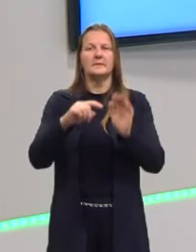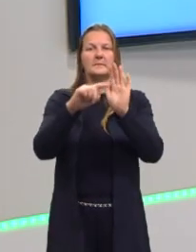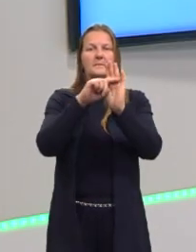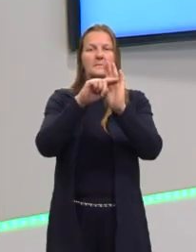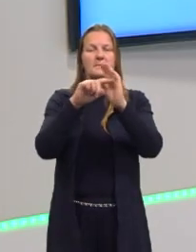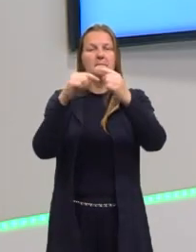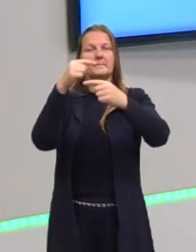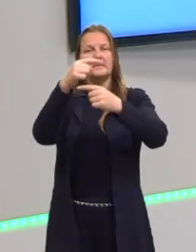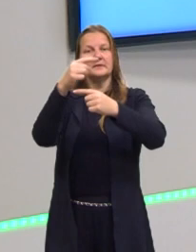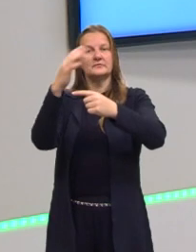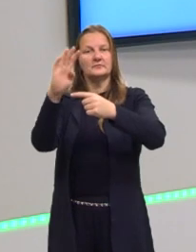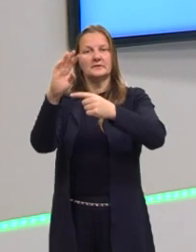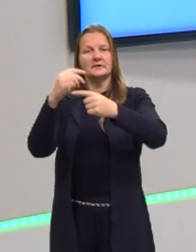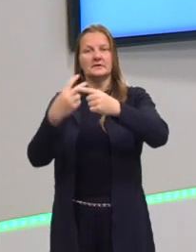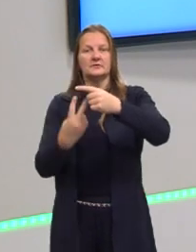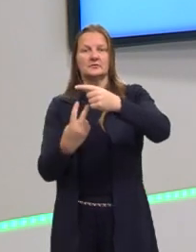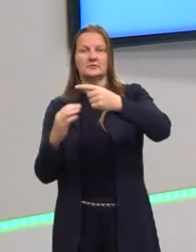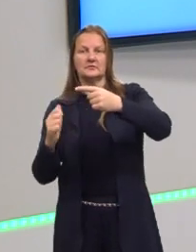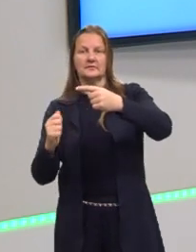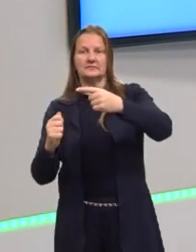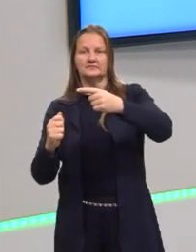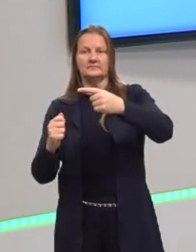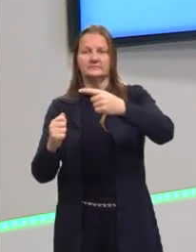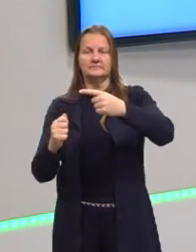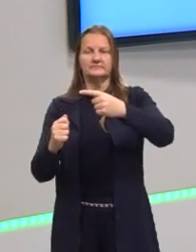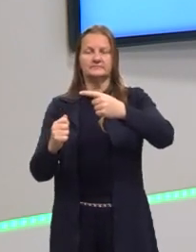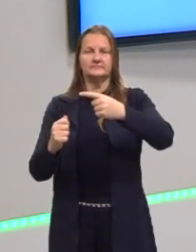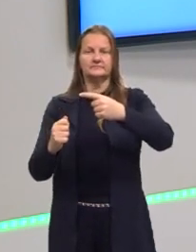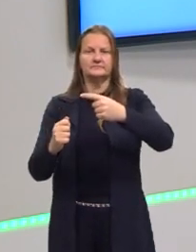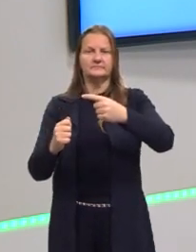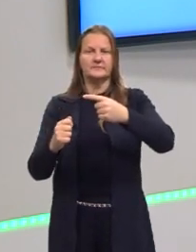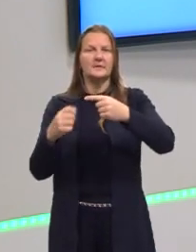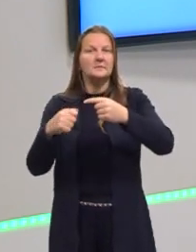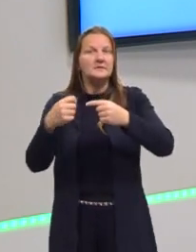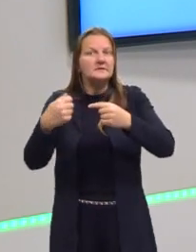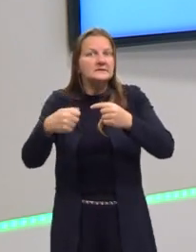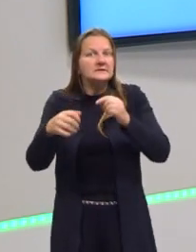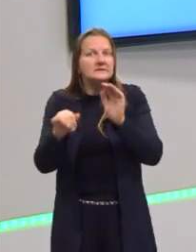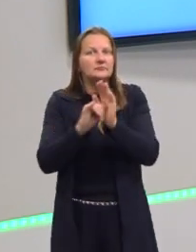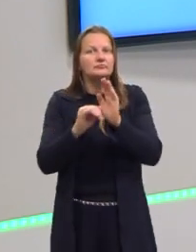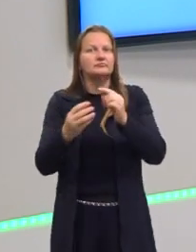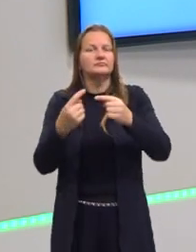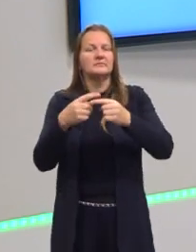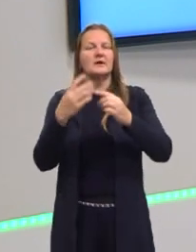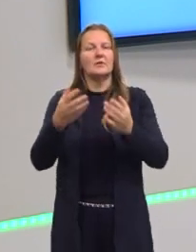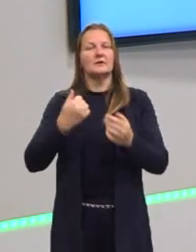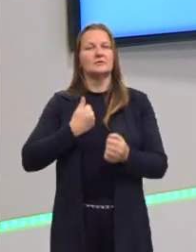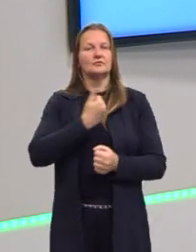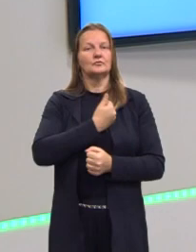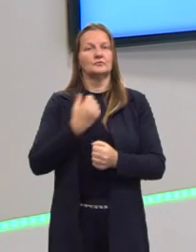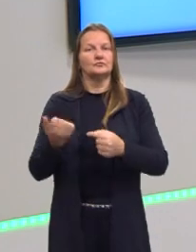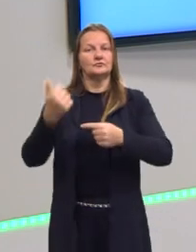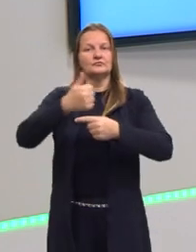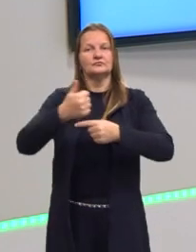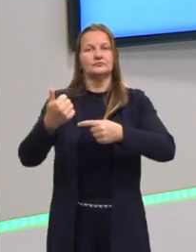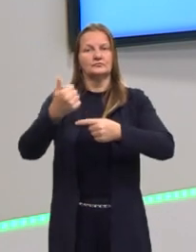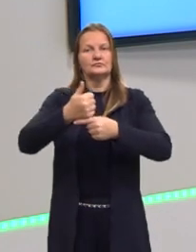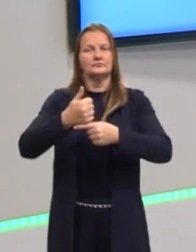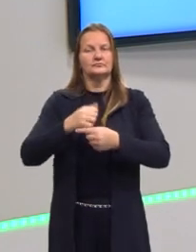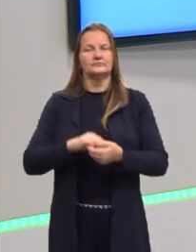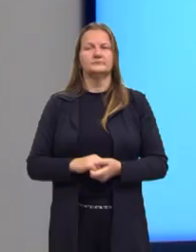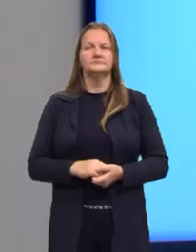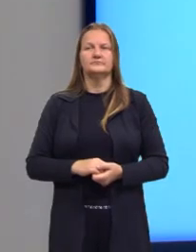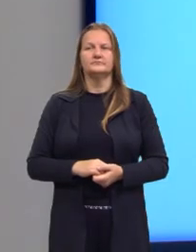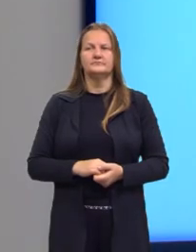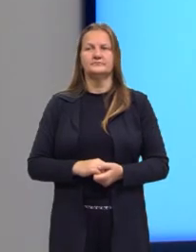dividido por 2A. É o que nós buscamos identificar na questão, e agora nós já temos os valores dos coeficientes. Então,